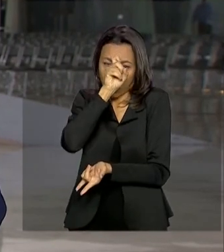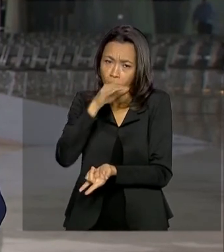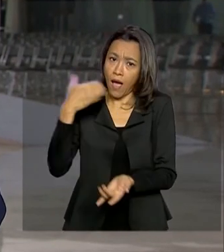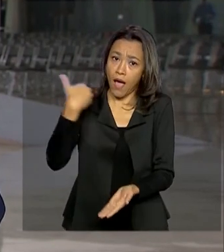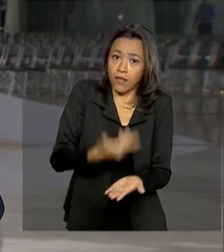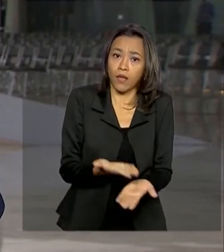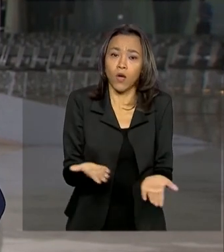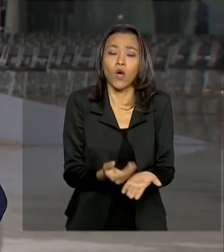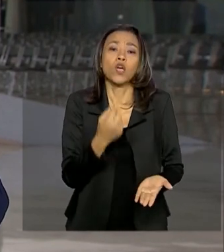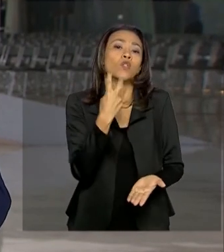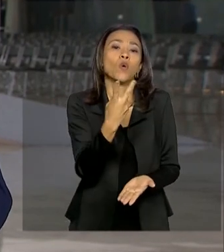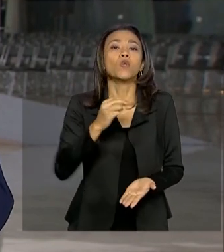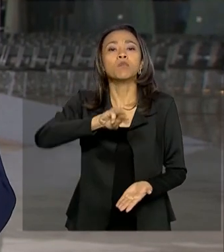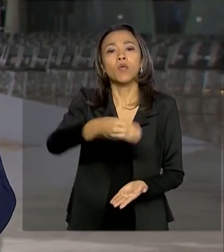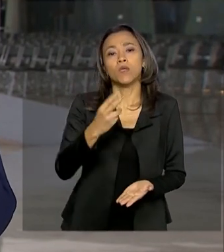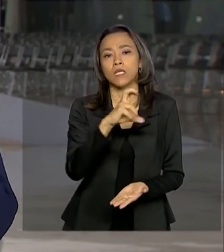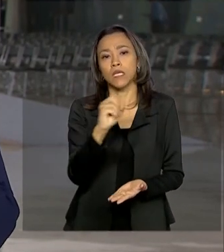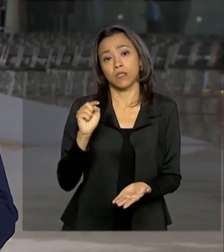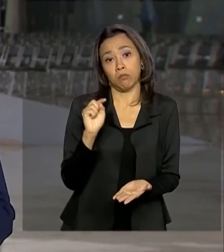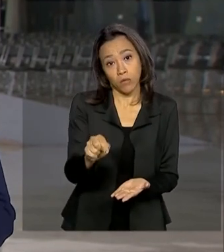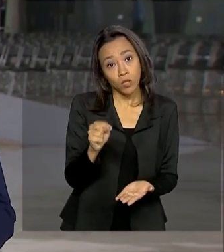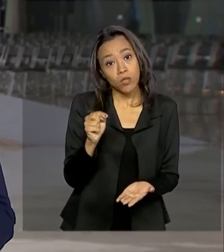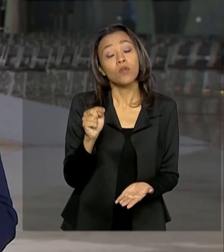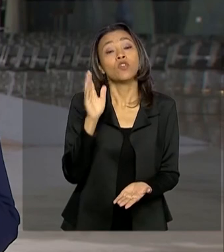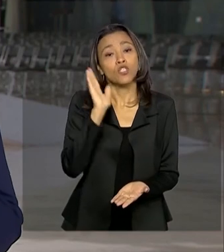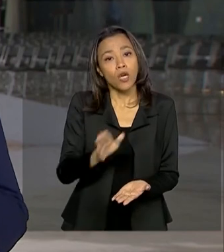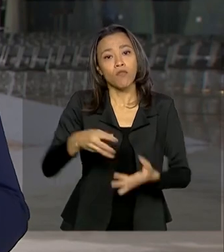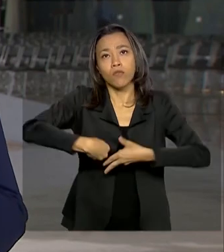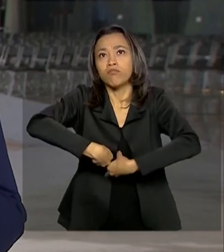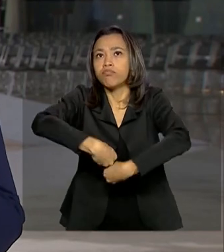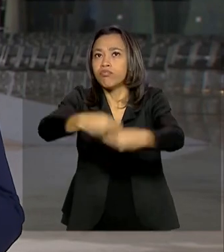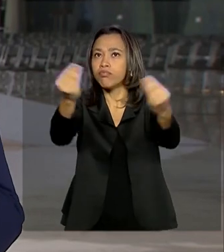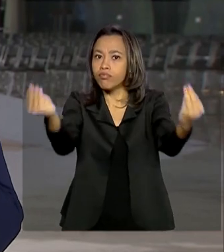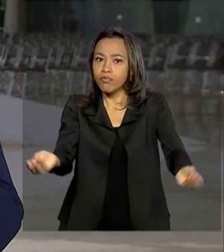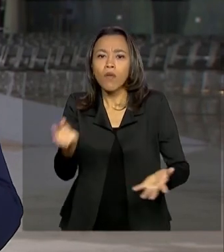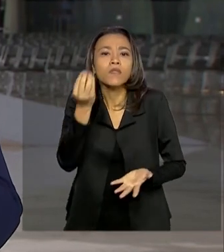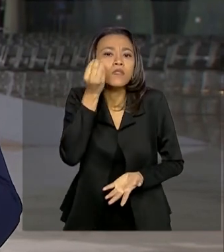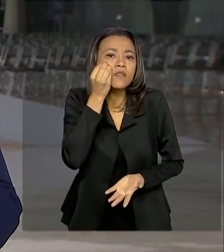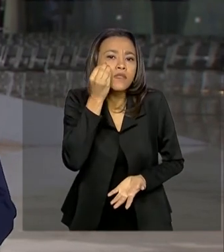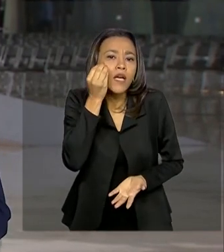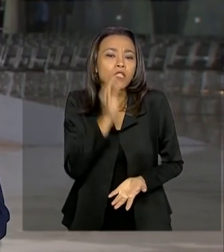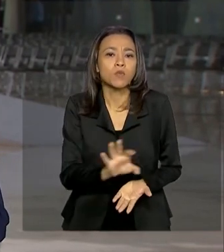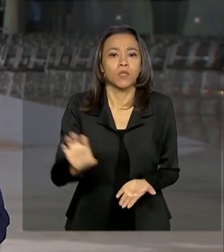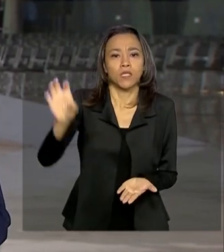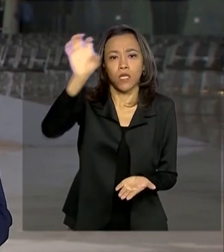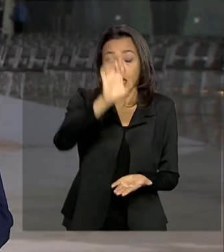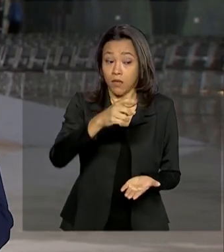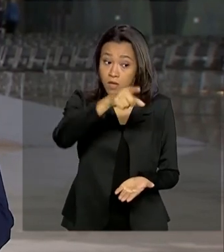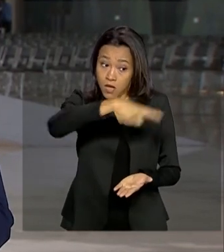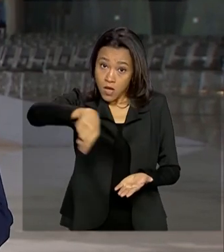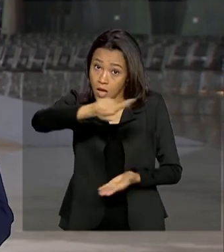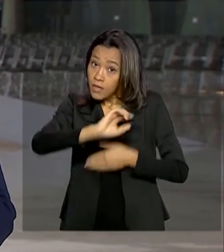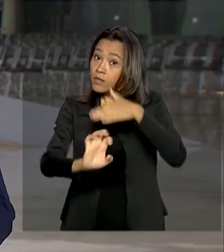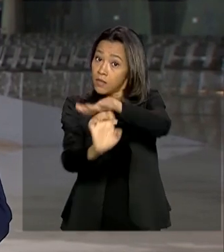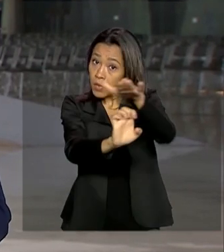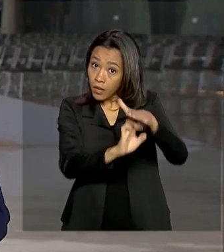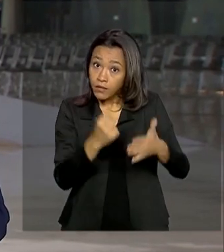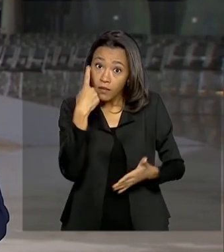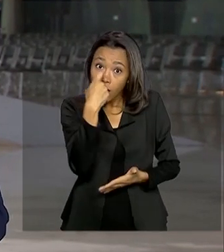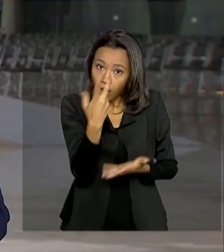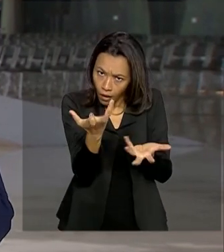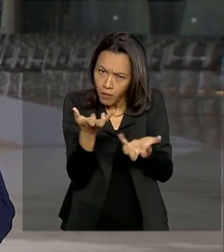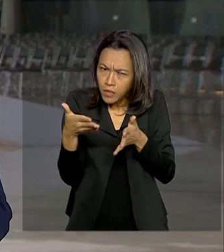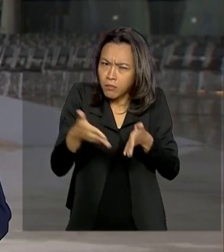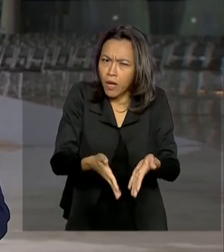quase 2,5 de testes rápidos foram distribuídos para os estados. E as empresas interessadas em participarem desse